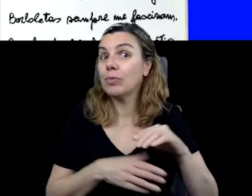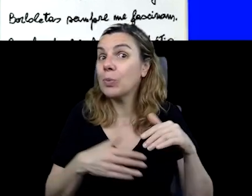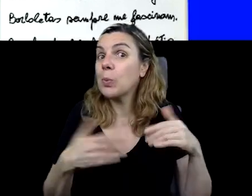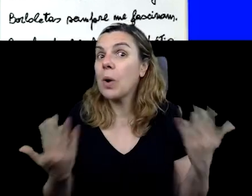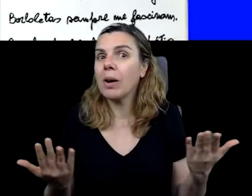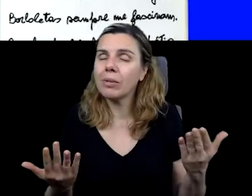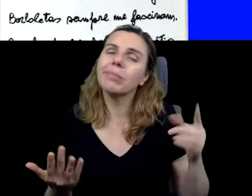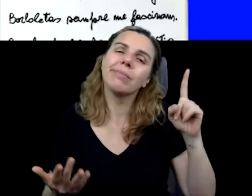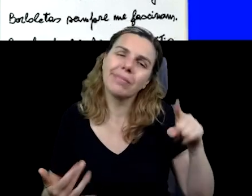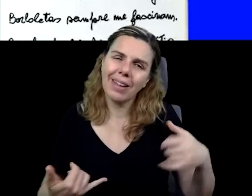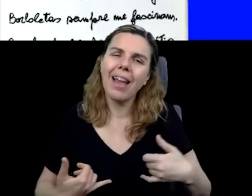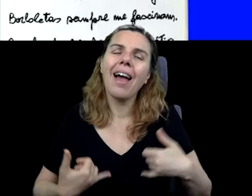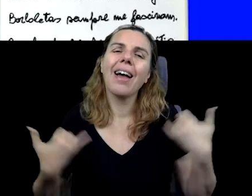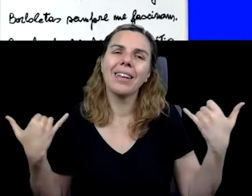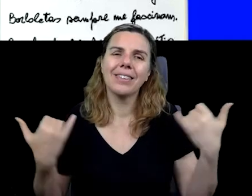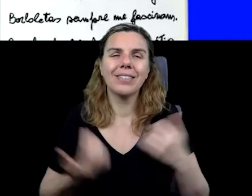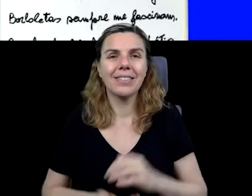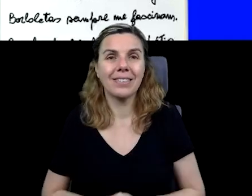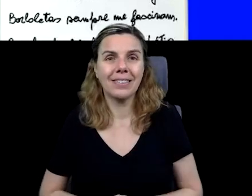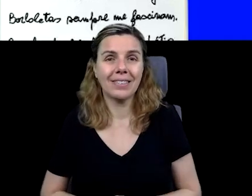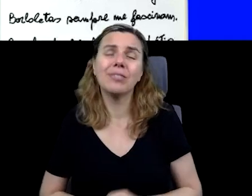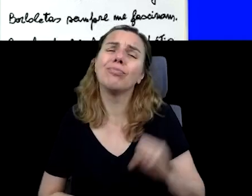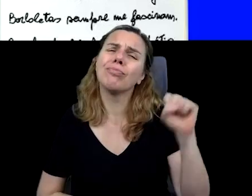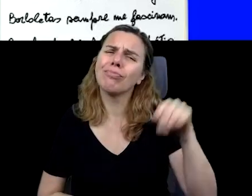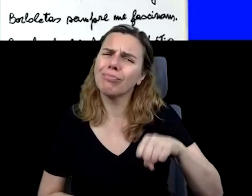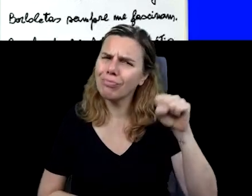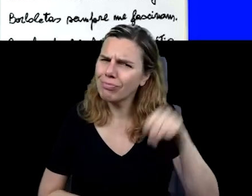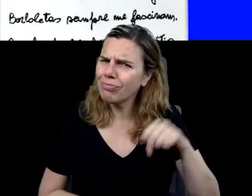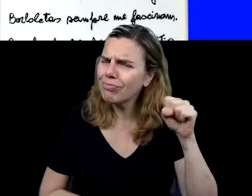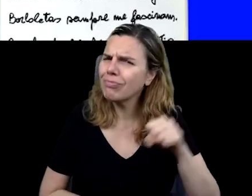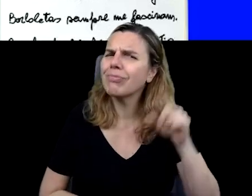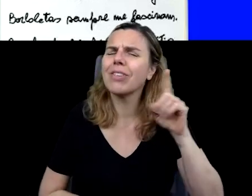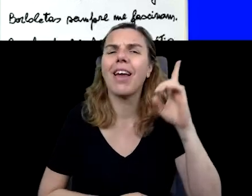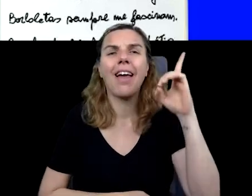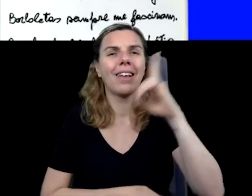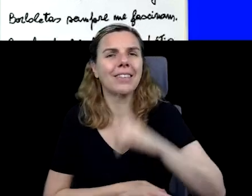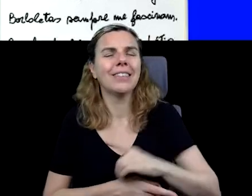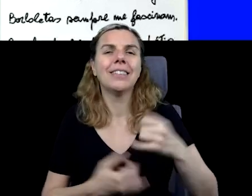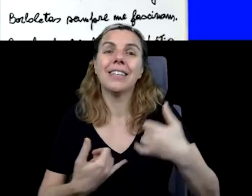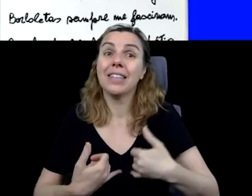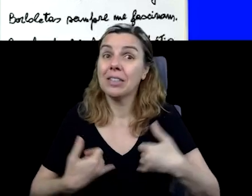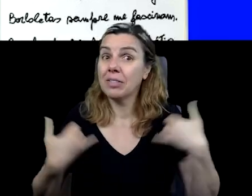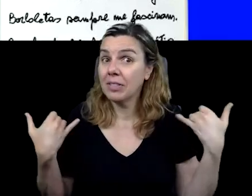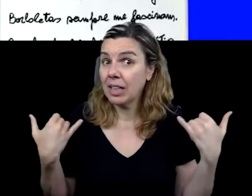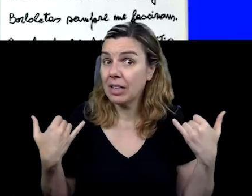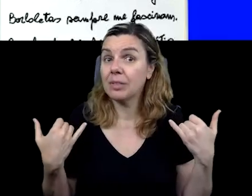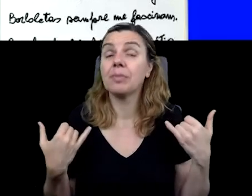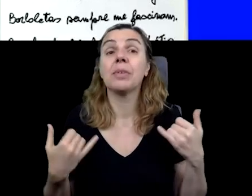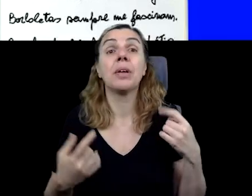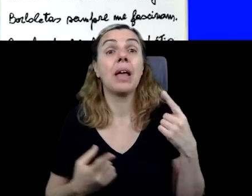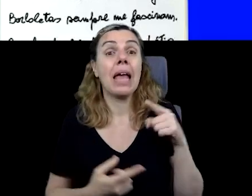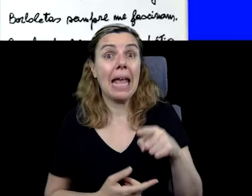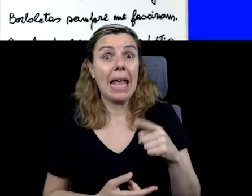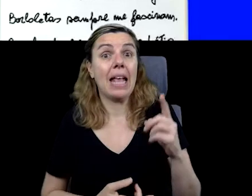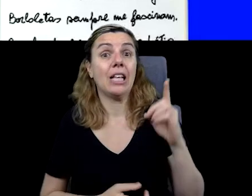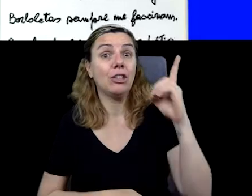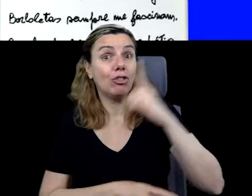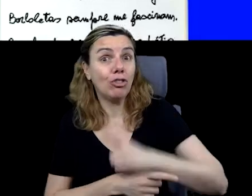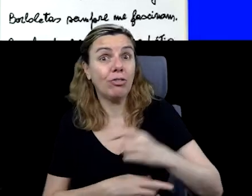É o dia do aniversário. Sim, é claro que é o dia do aniversário. No dia do aniversário,